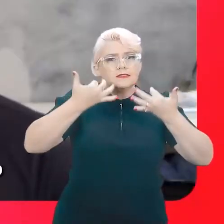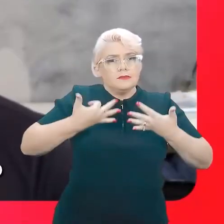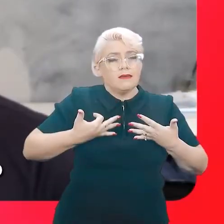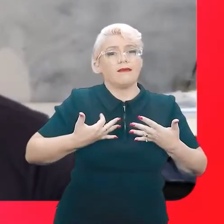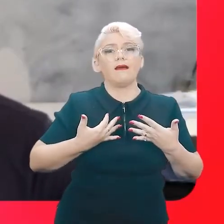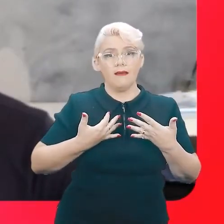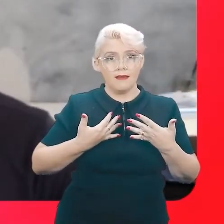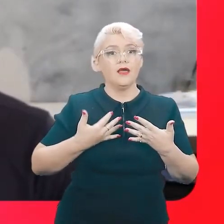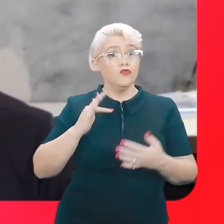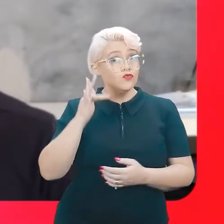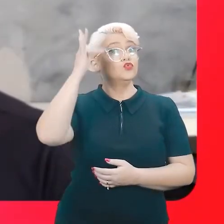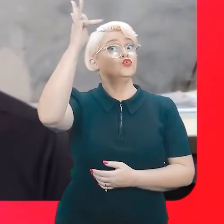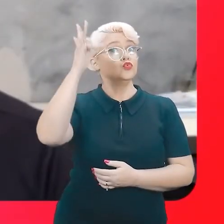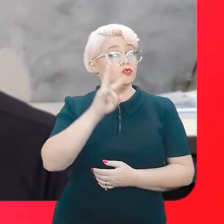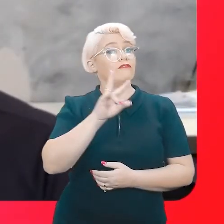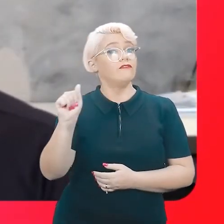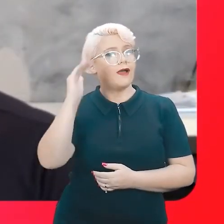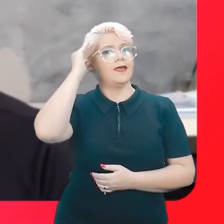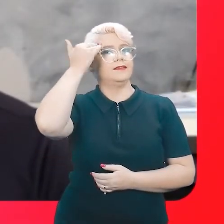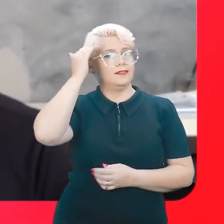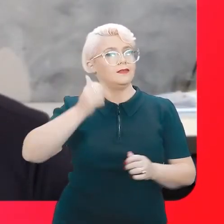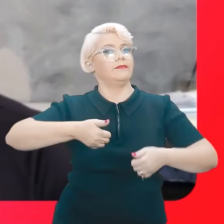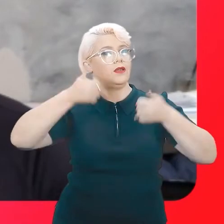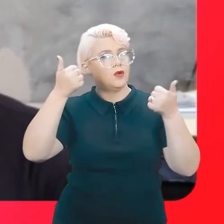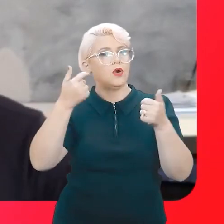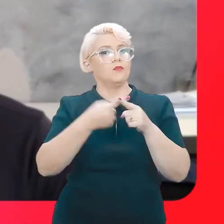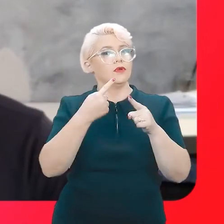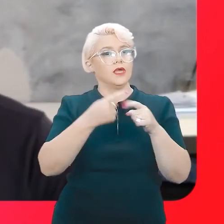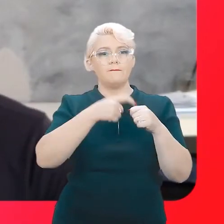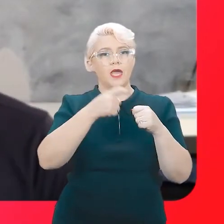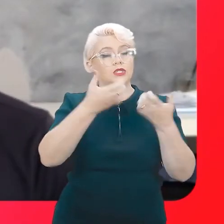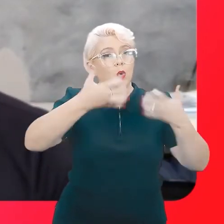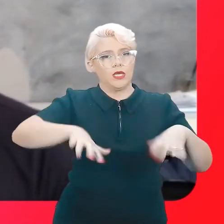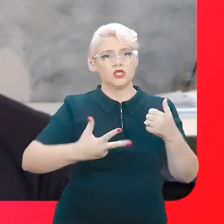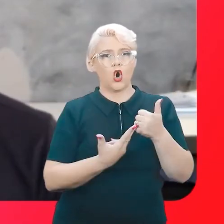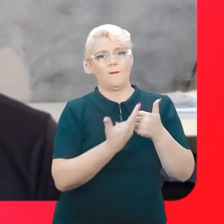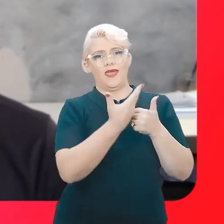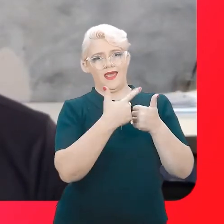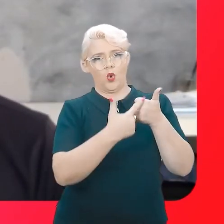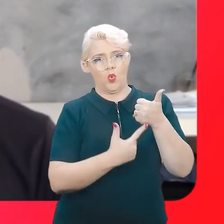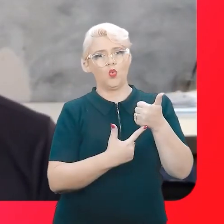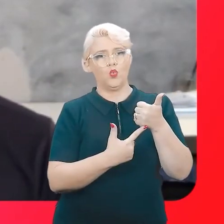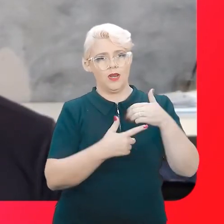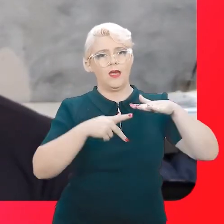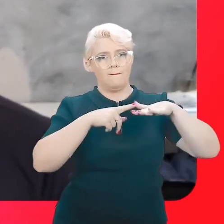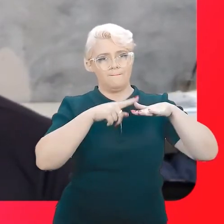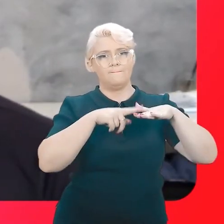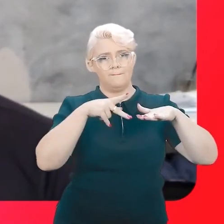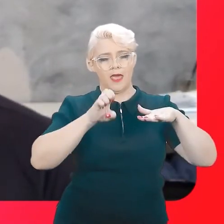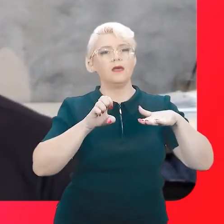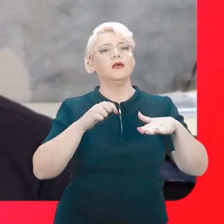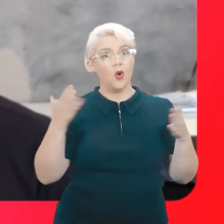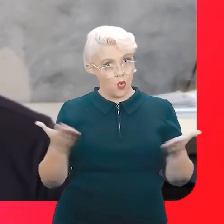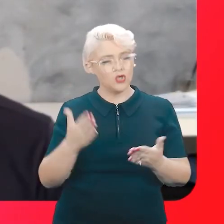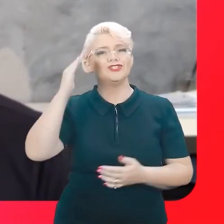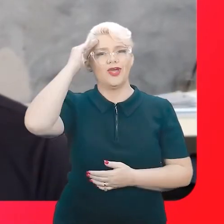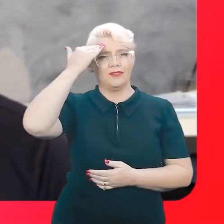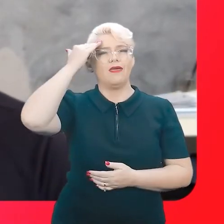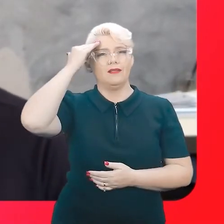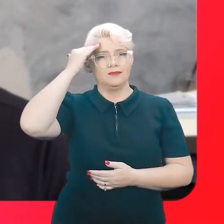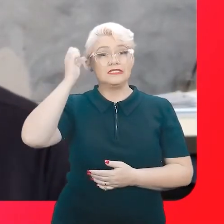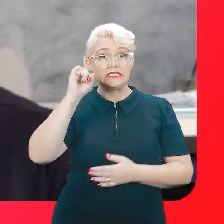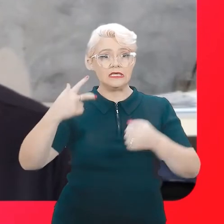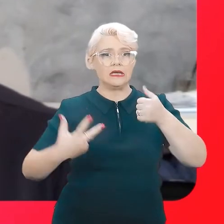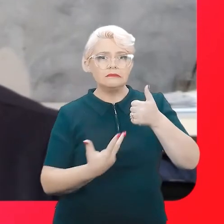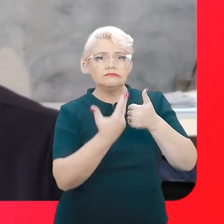um dia eu ia entender, porque ele não mexeu em mim. E hoje eu entendo. Se ele tivesse mexido em mim, hoje eu estaria